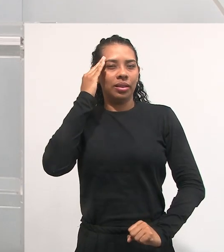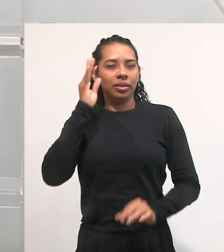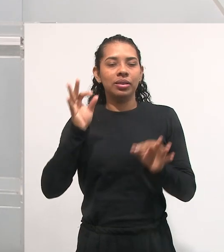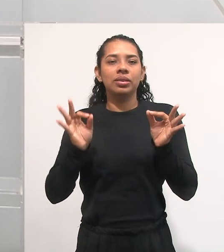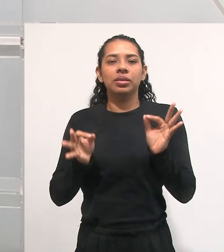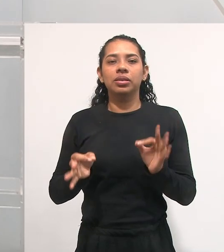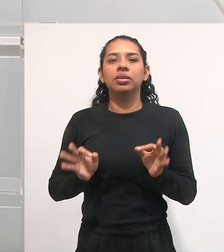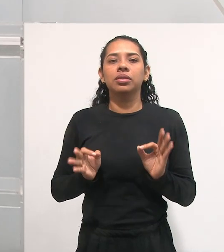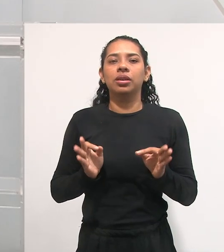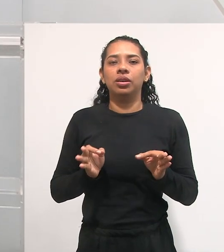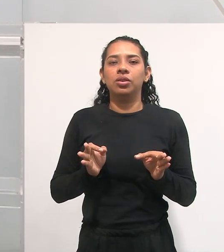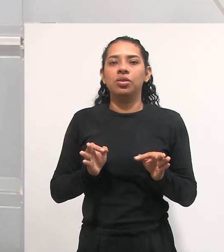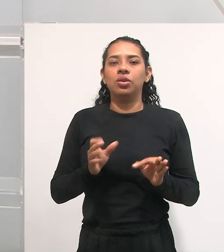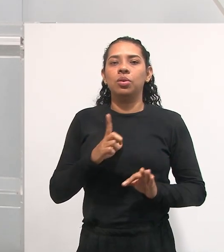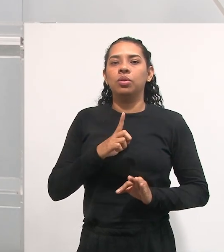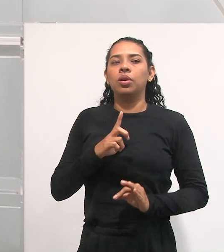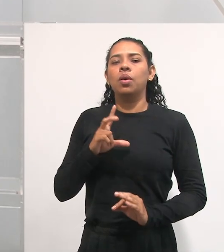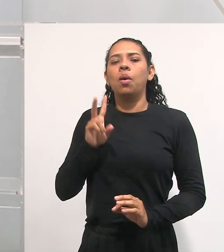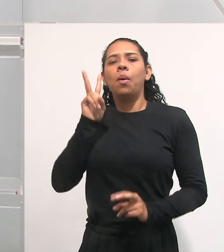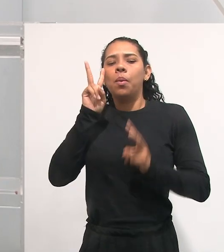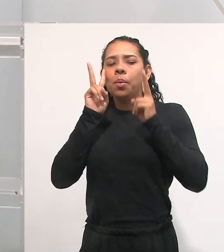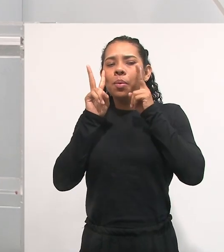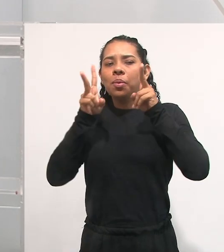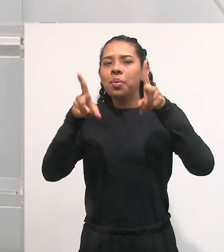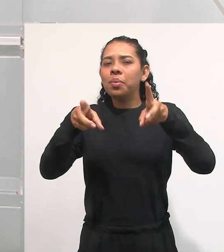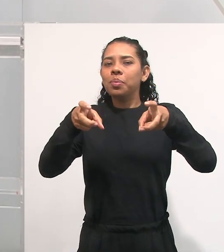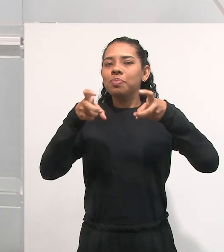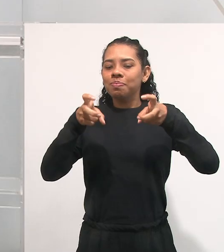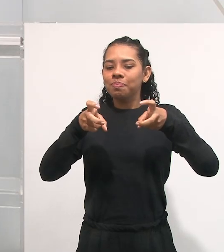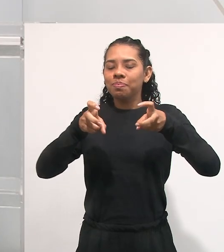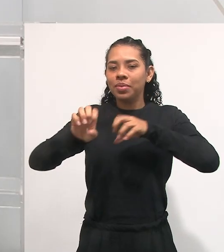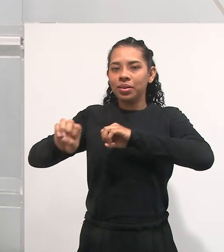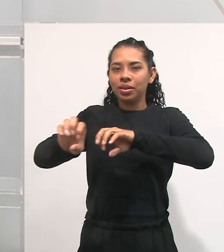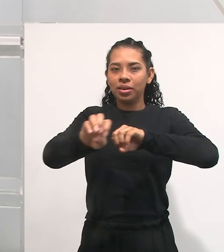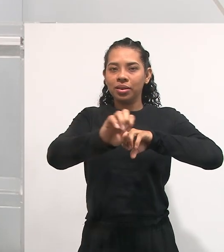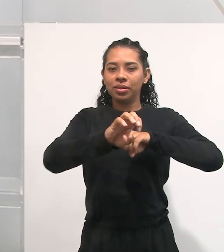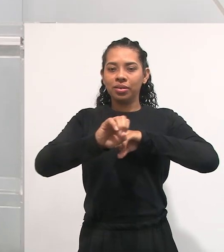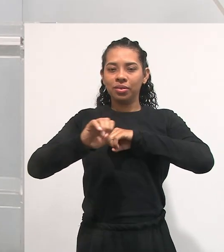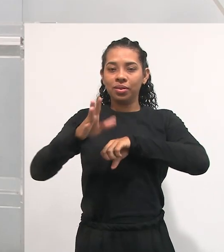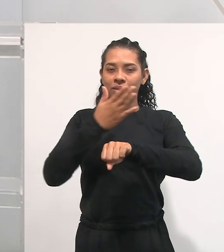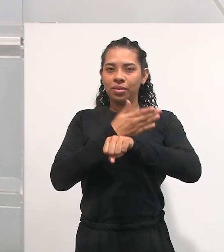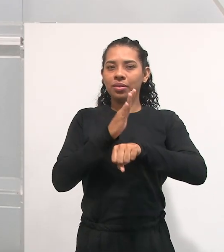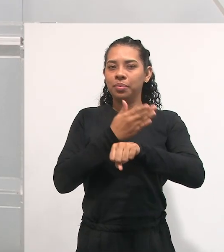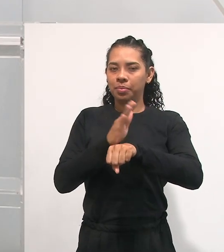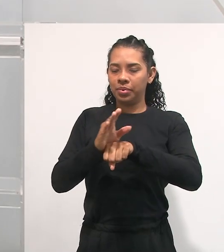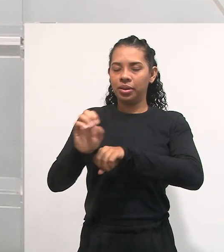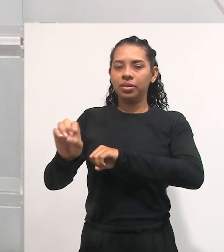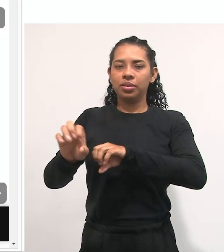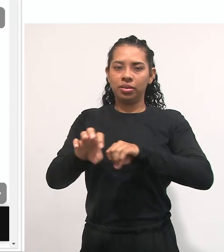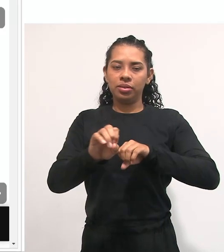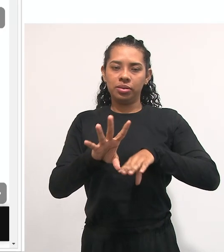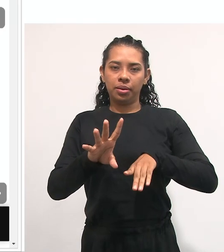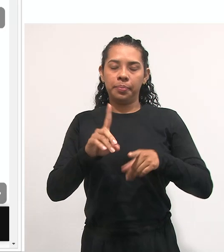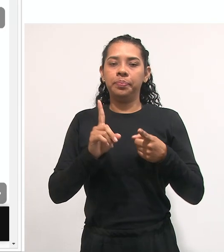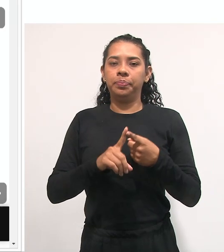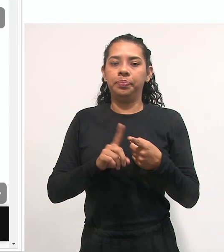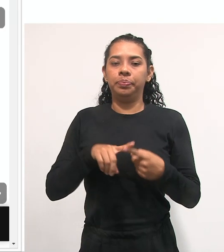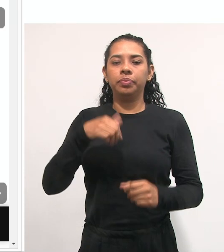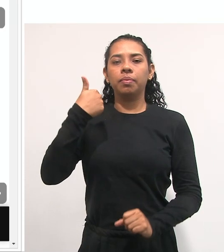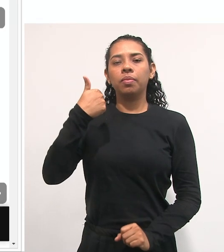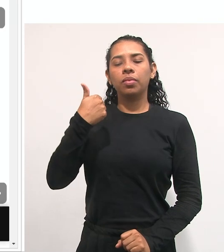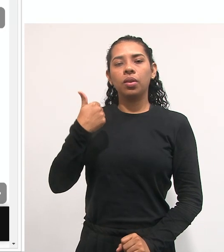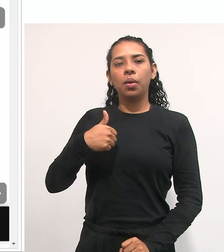conceber aí novas formas de olhar para a educação e para a nossa prática educativa. Então, a nossa